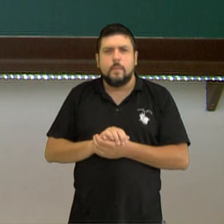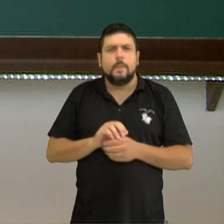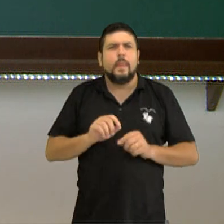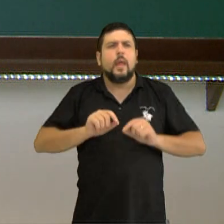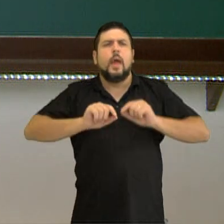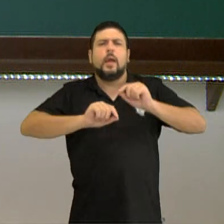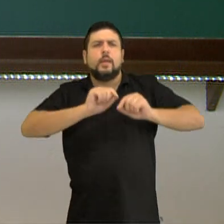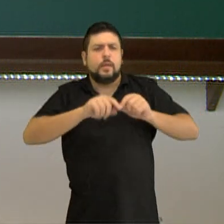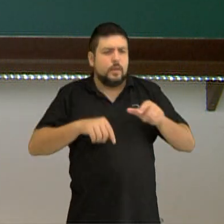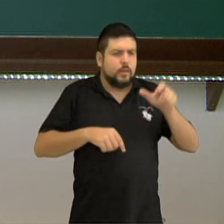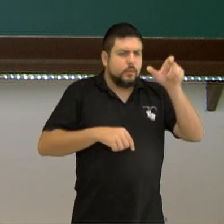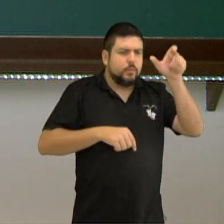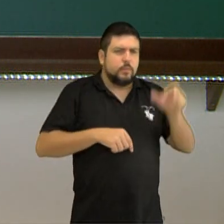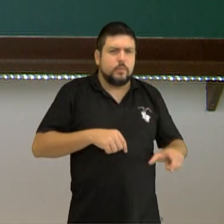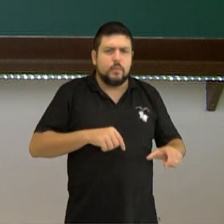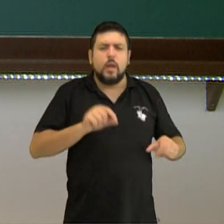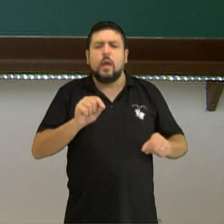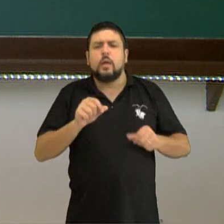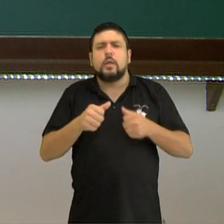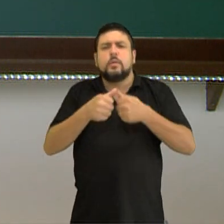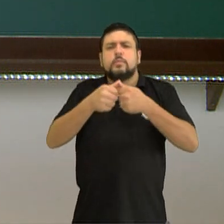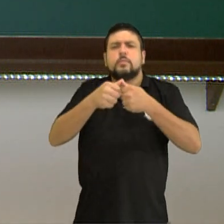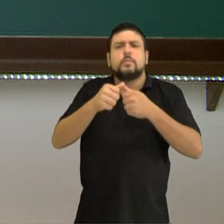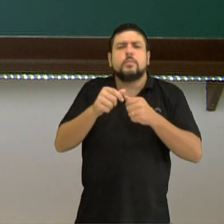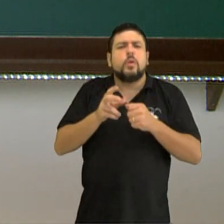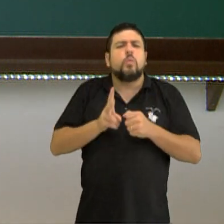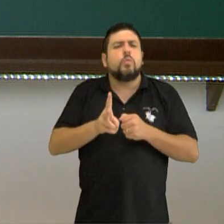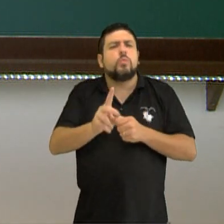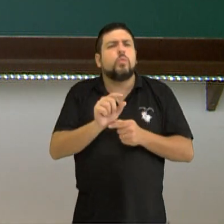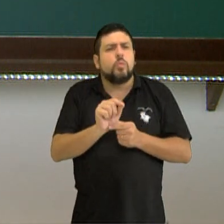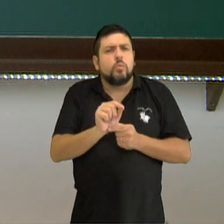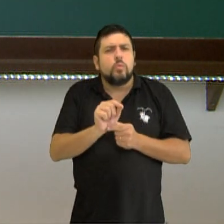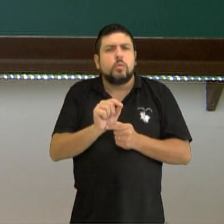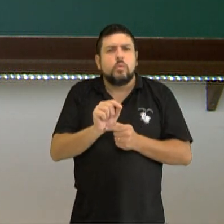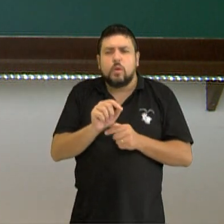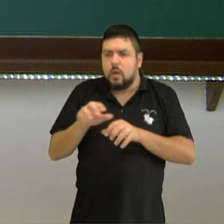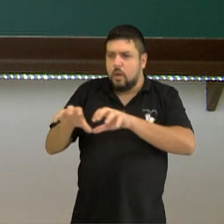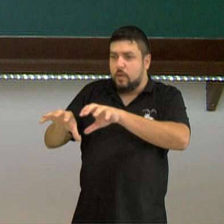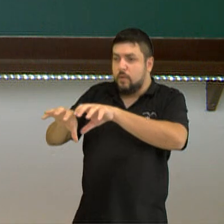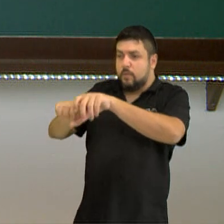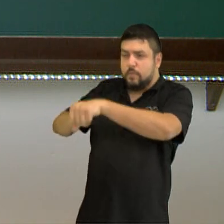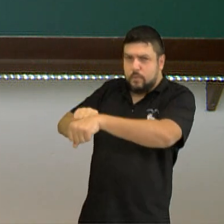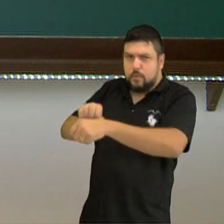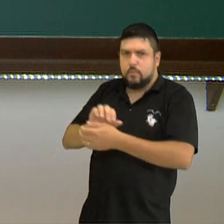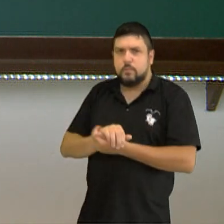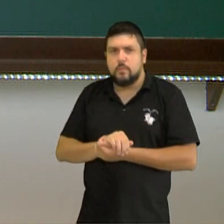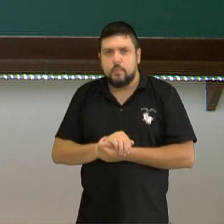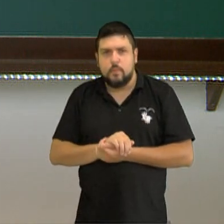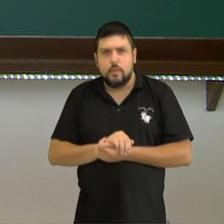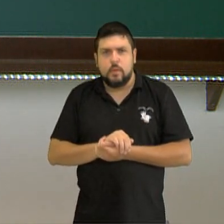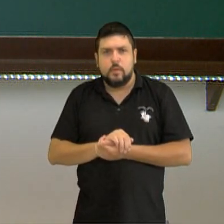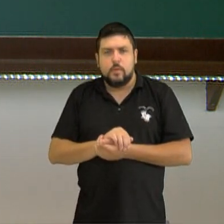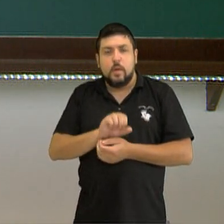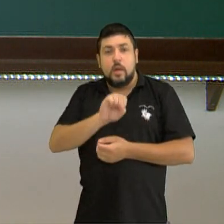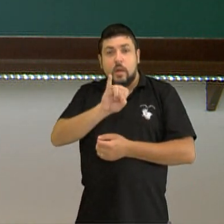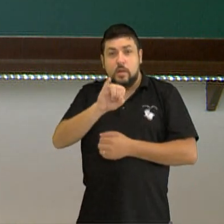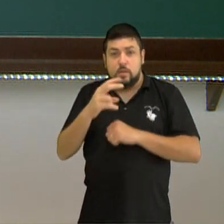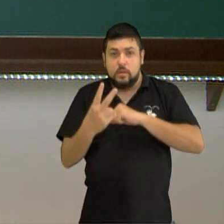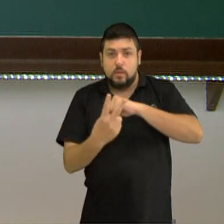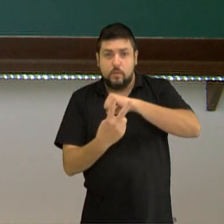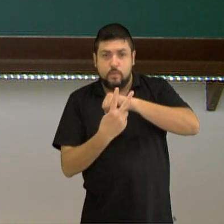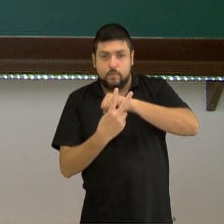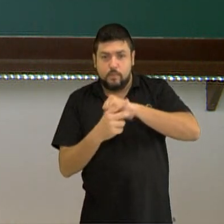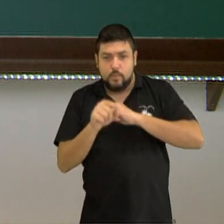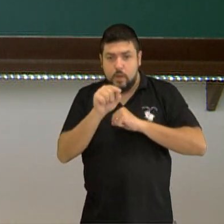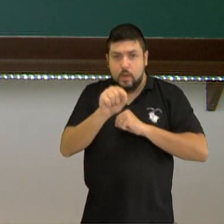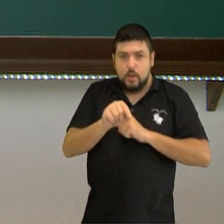O indivíduo. O se declara sobre ele? Está em formação. Se o verbo está é um verbo